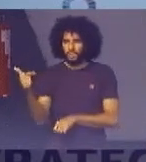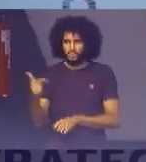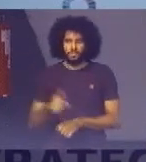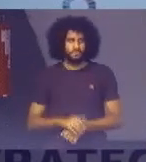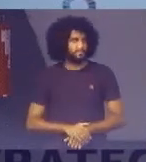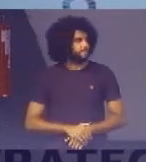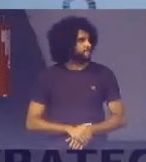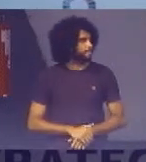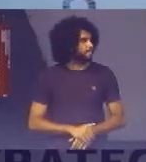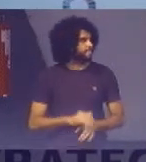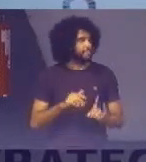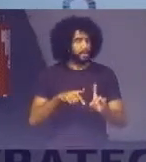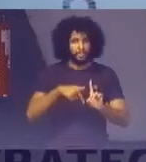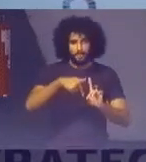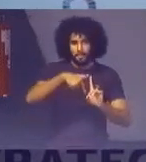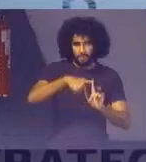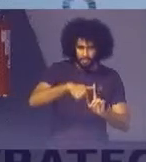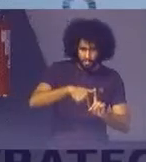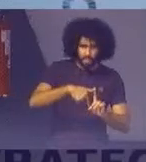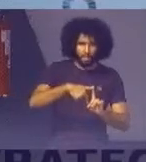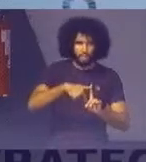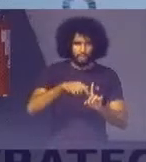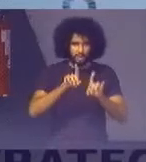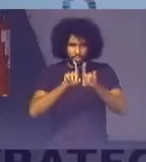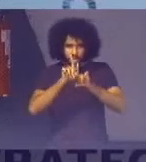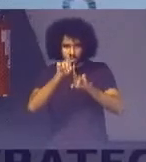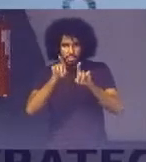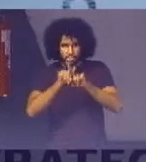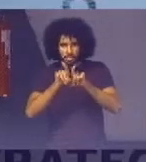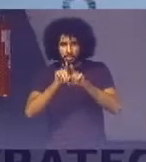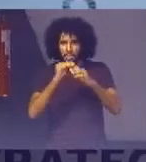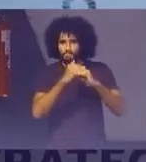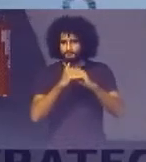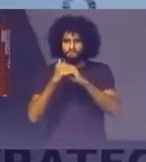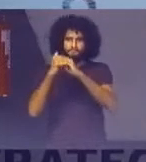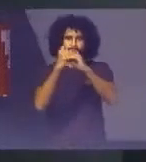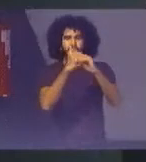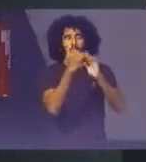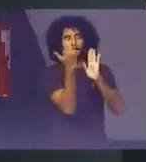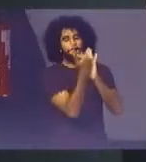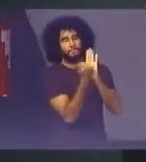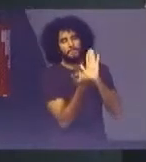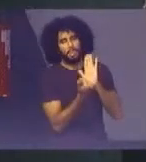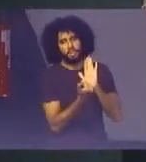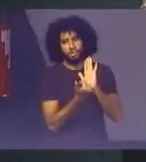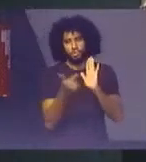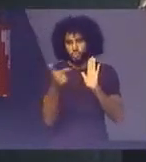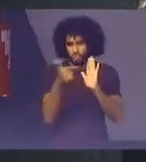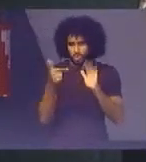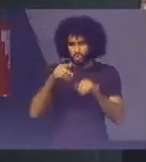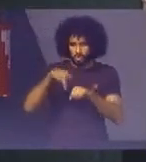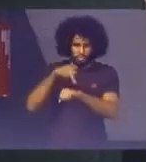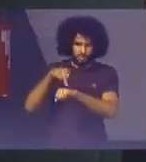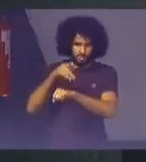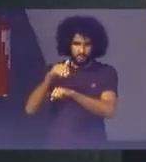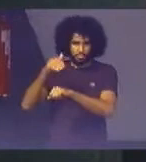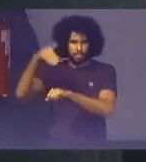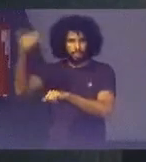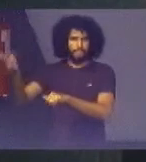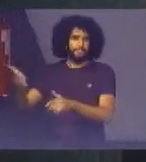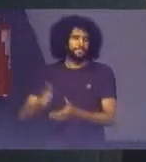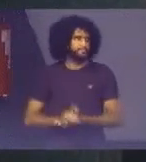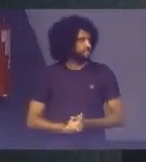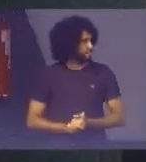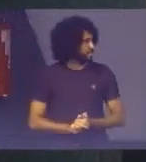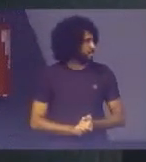Metas e indicadores Uniformes Para os 22 países Tendo em vista Que a agenda Se aplica A 193 países Então nós